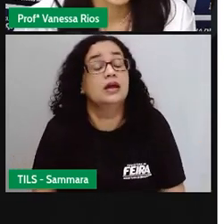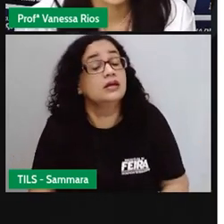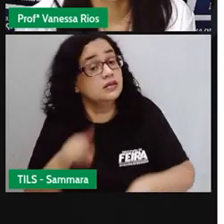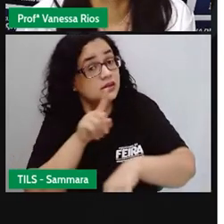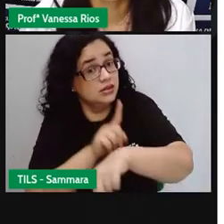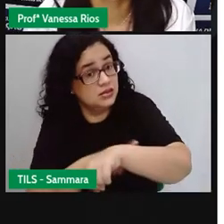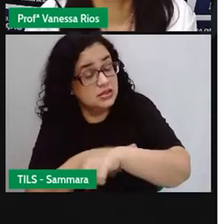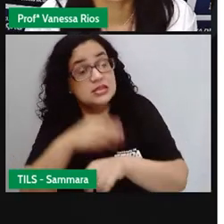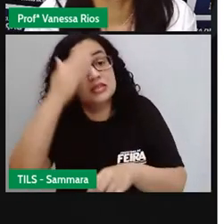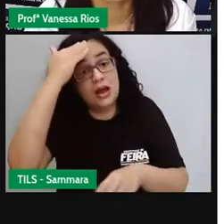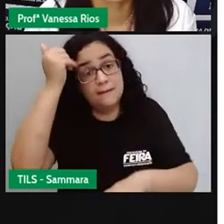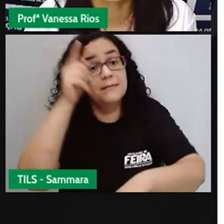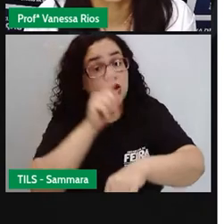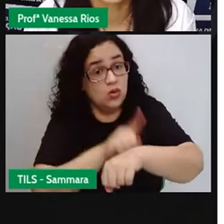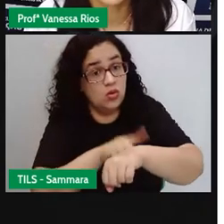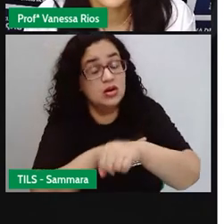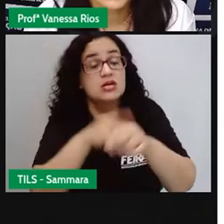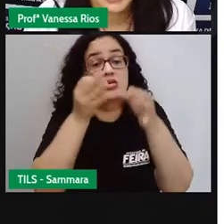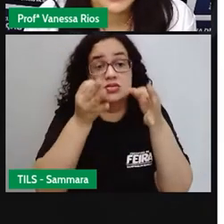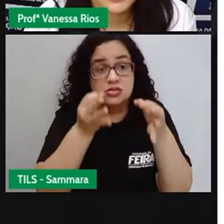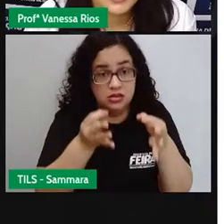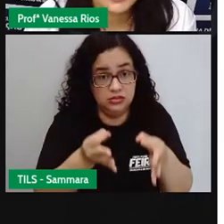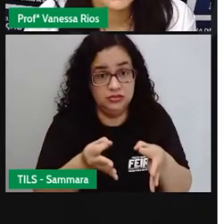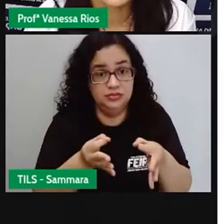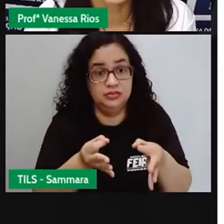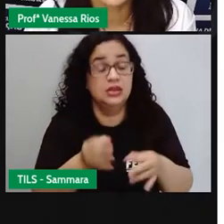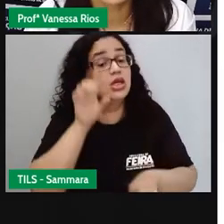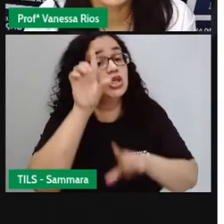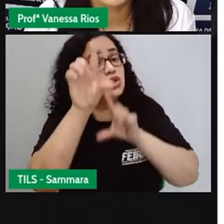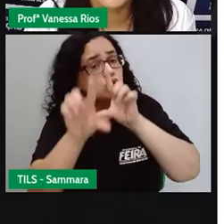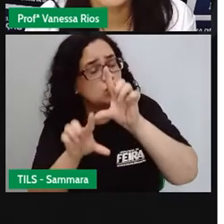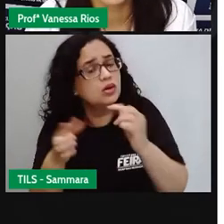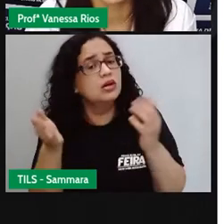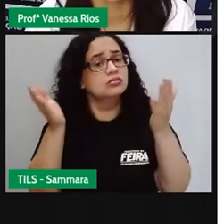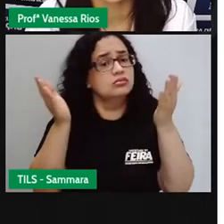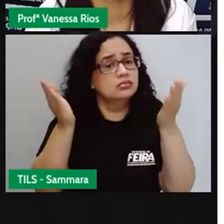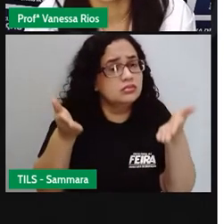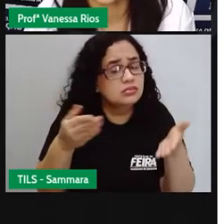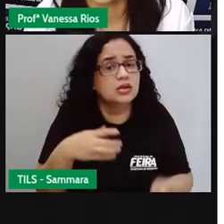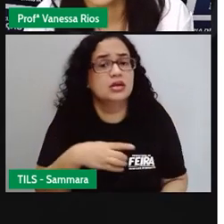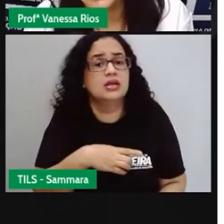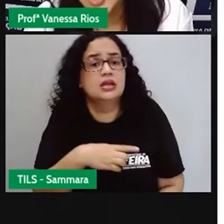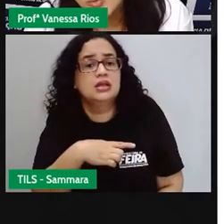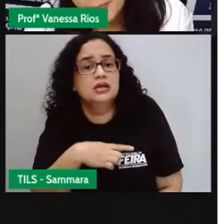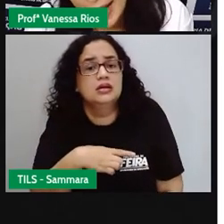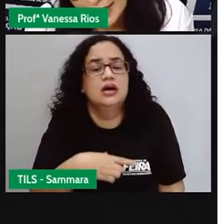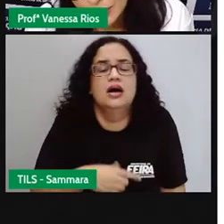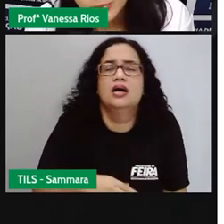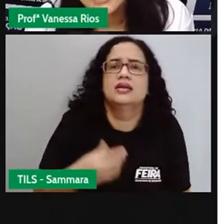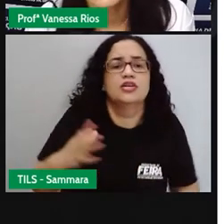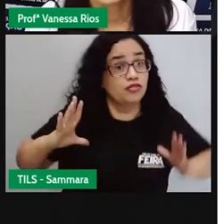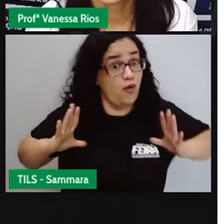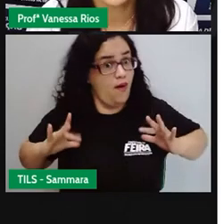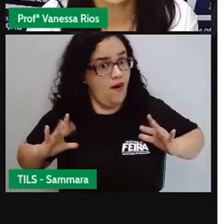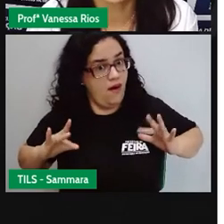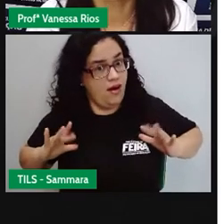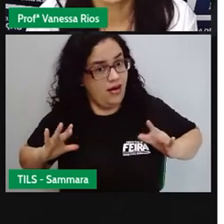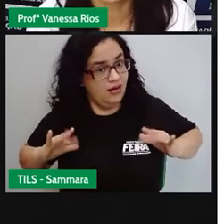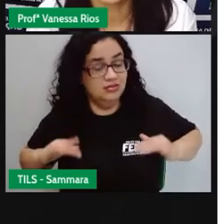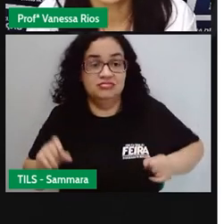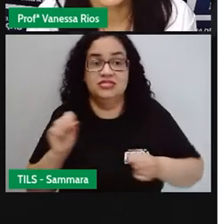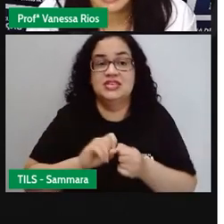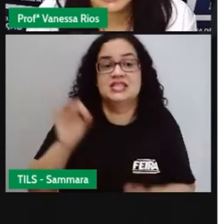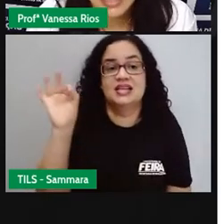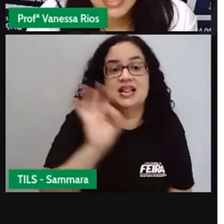É importante também estabelecer um horário, escolher um momento em que você, de repente, está aí desocupado, está aí sem